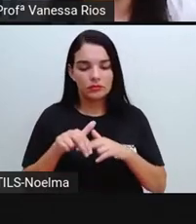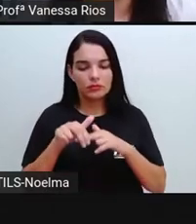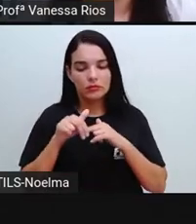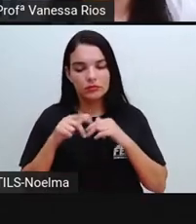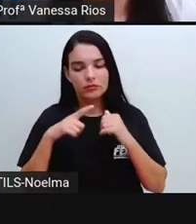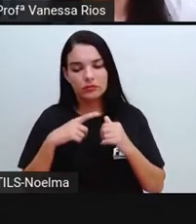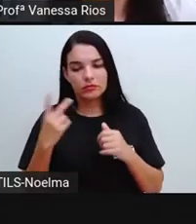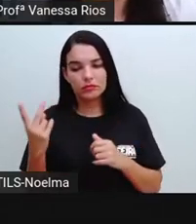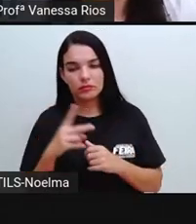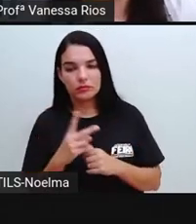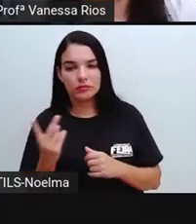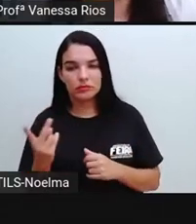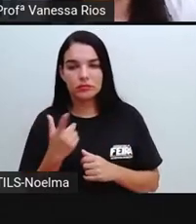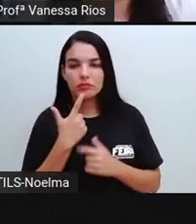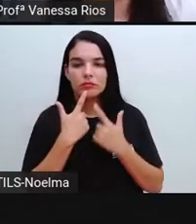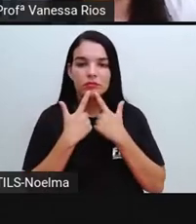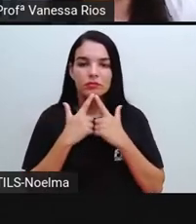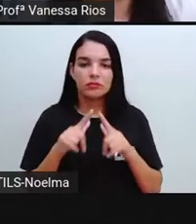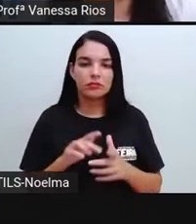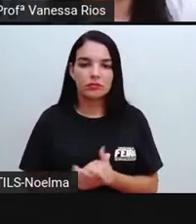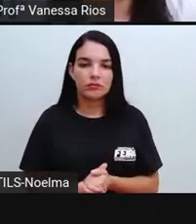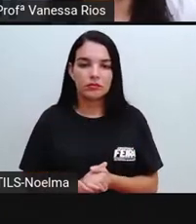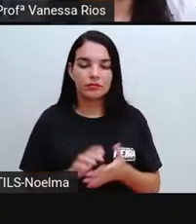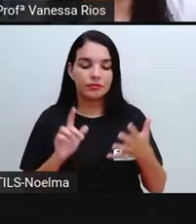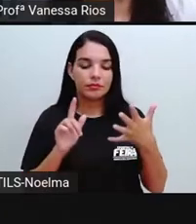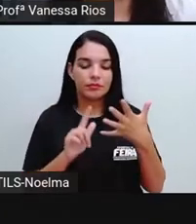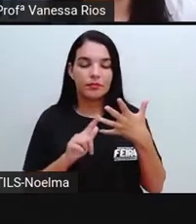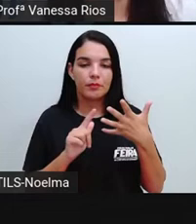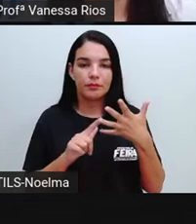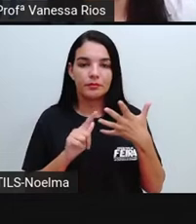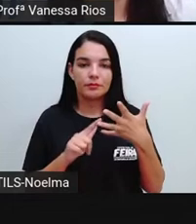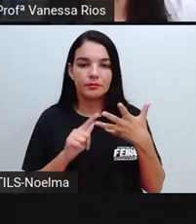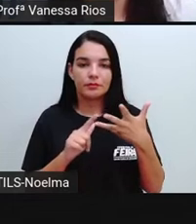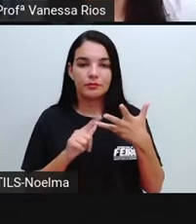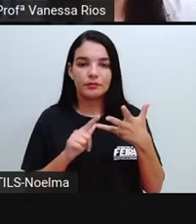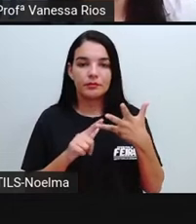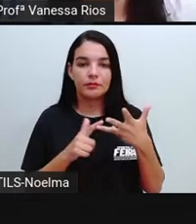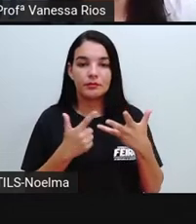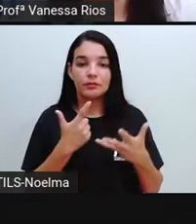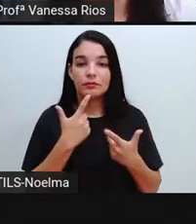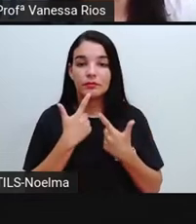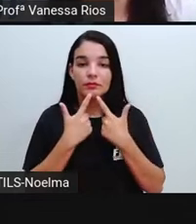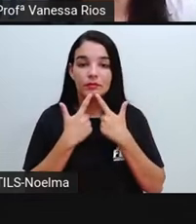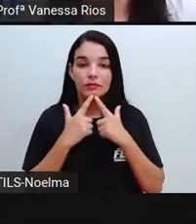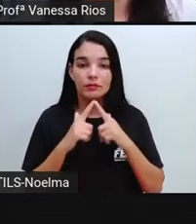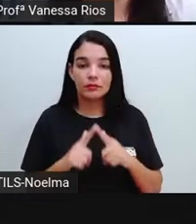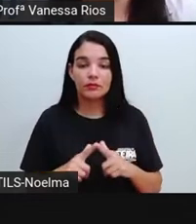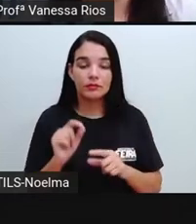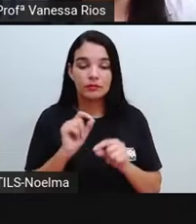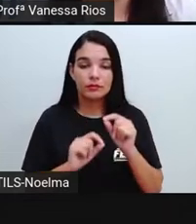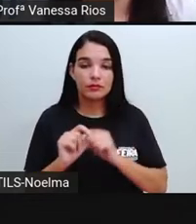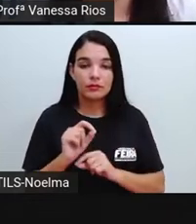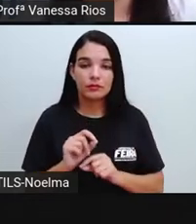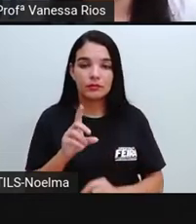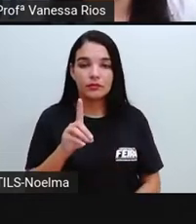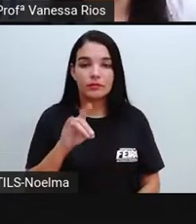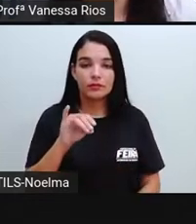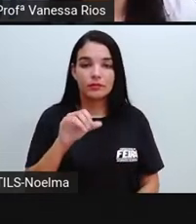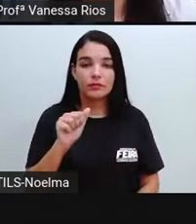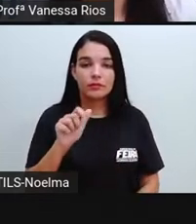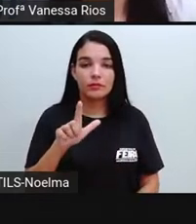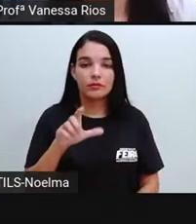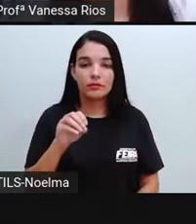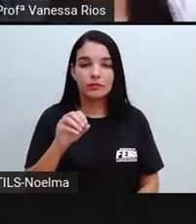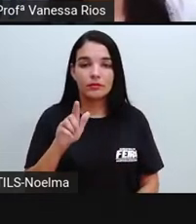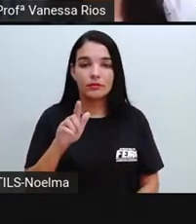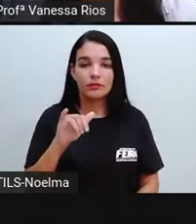haver essa mistura. E aí tem a linguagem dialógica e oral. Por que dialógica?